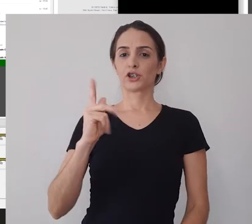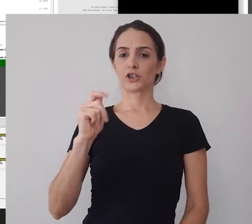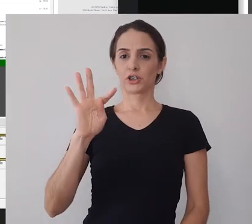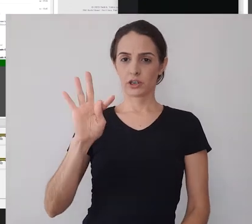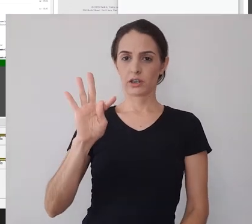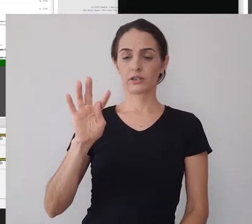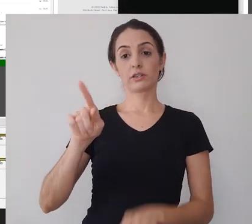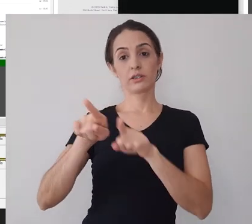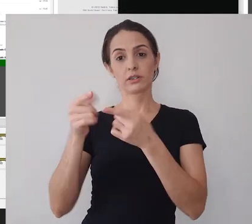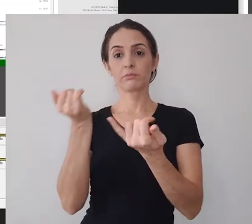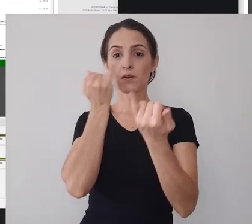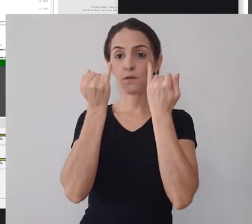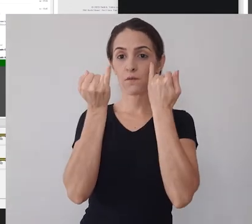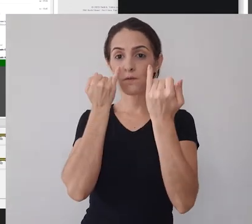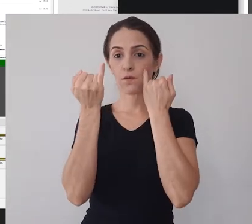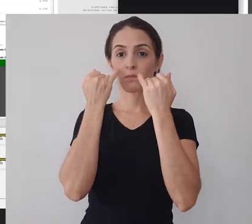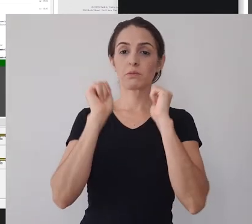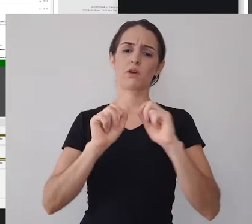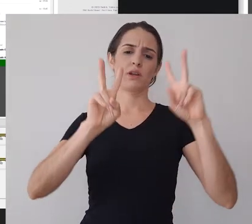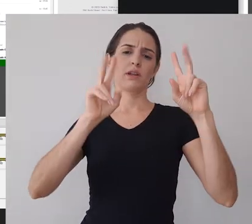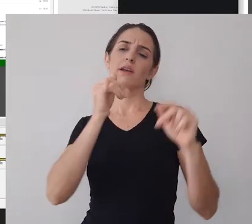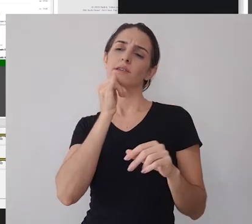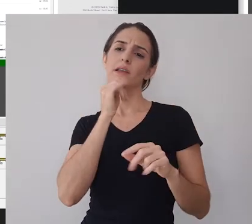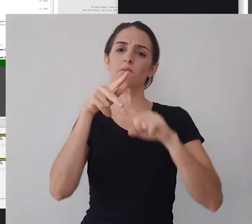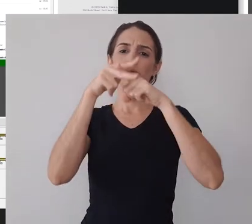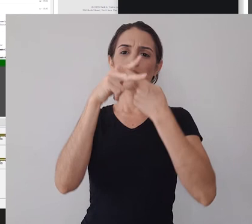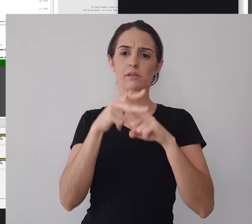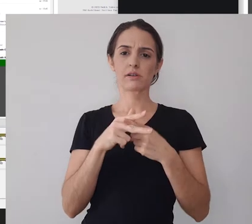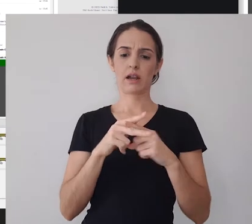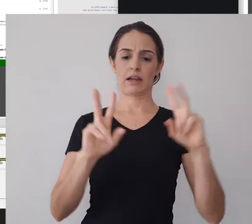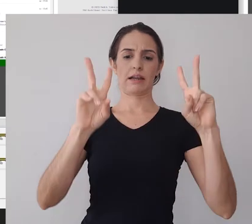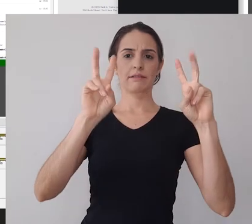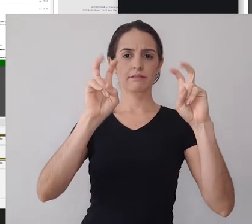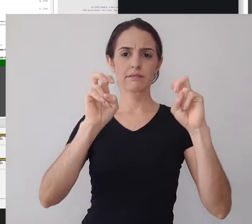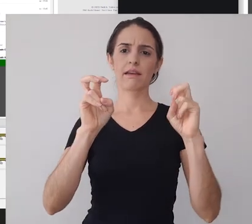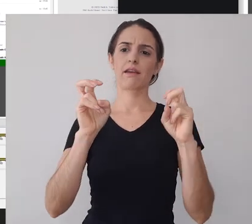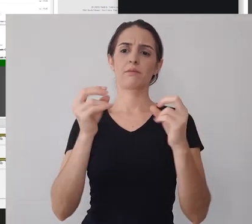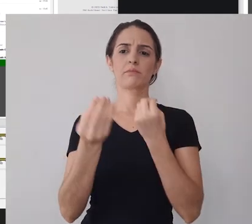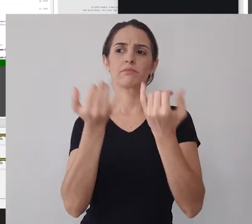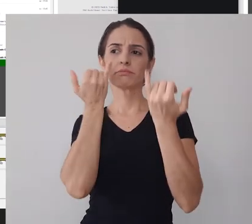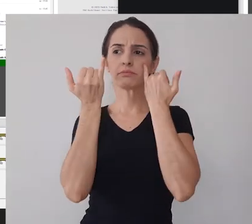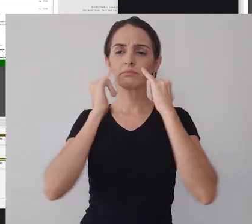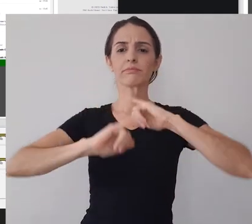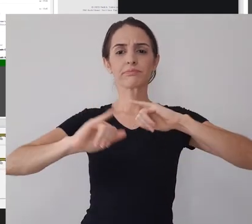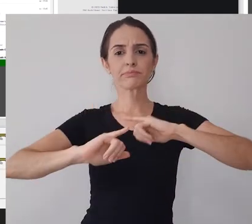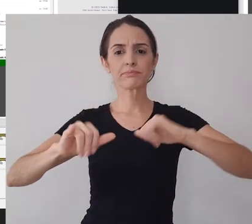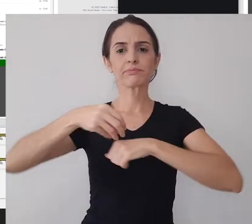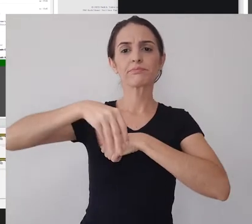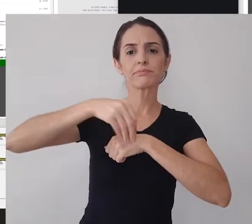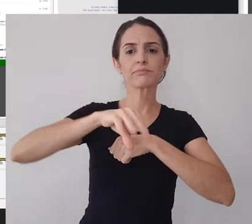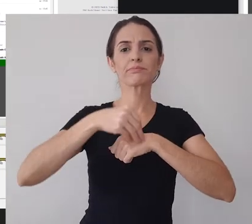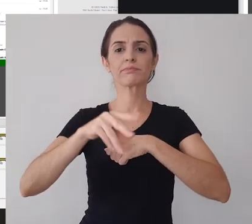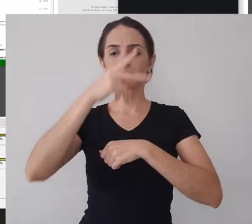transmissão, onde você pode ajustar o título da sua transmissão, as notificações que as